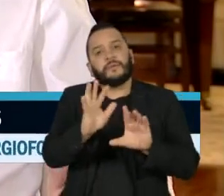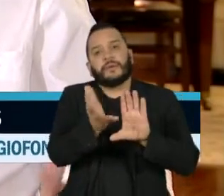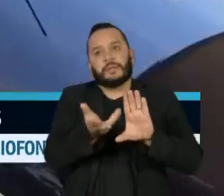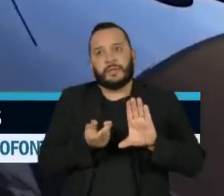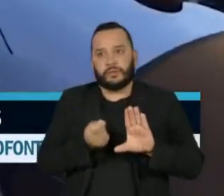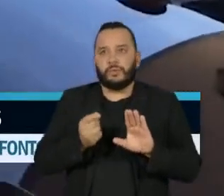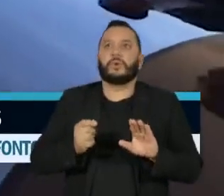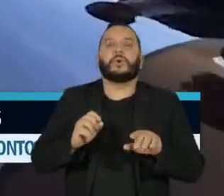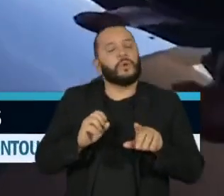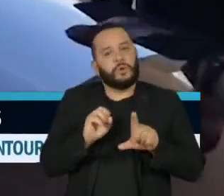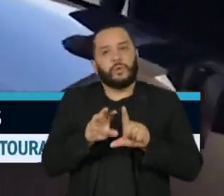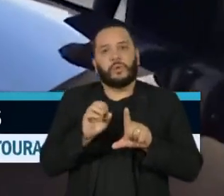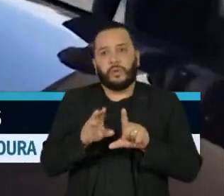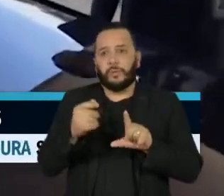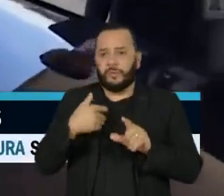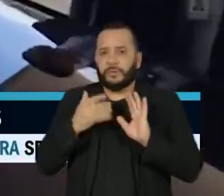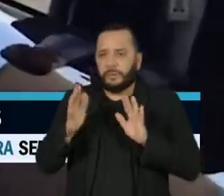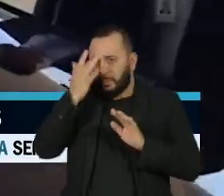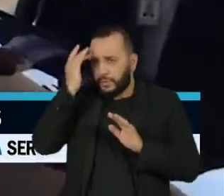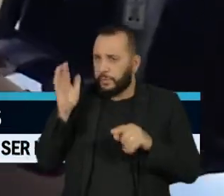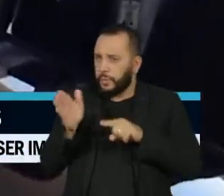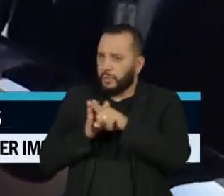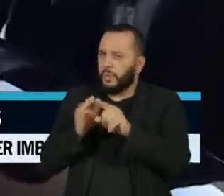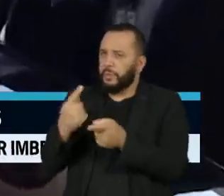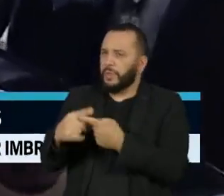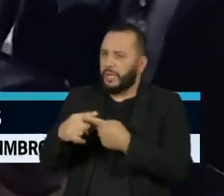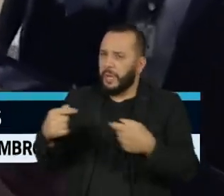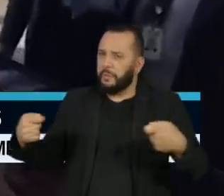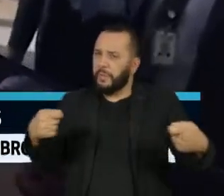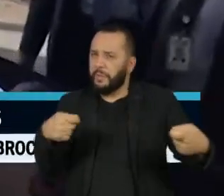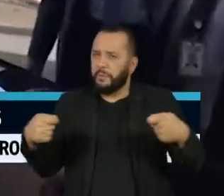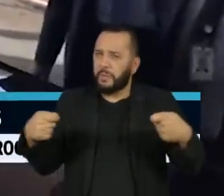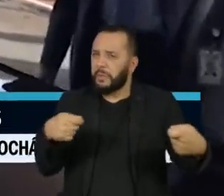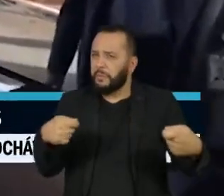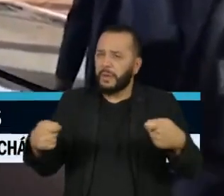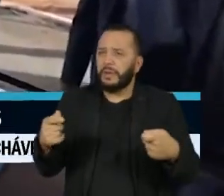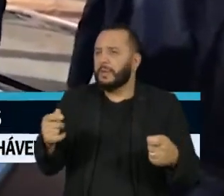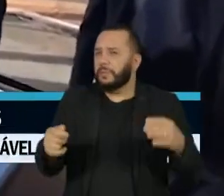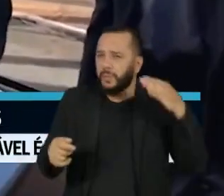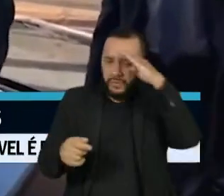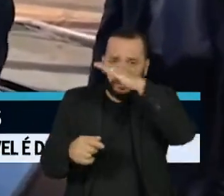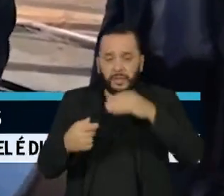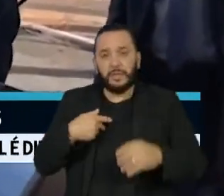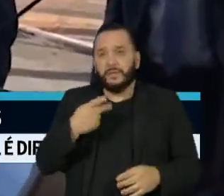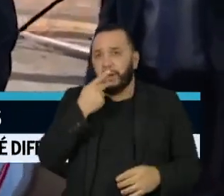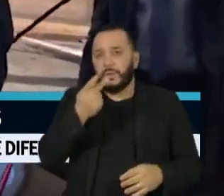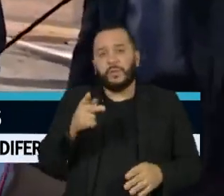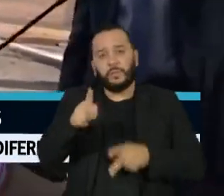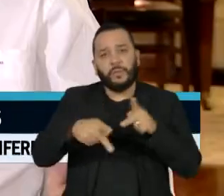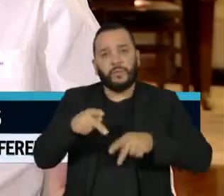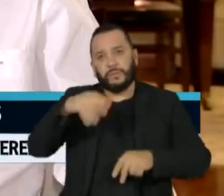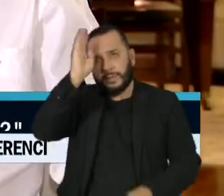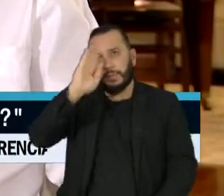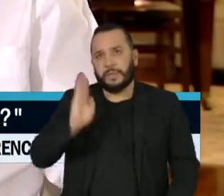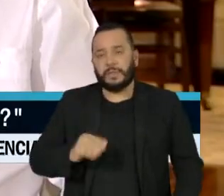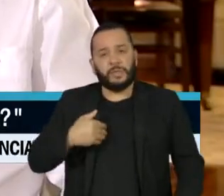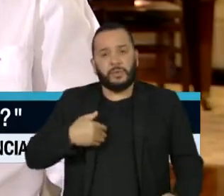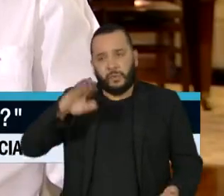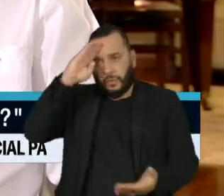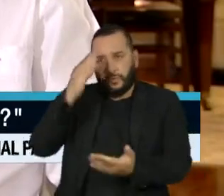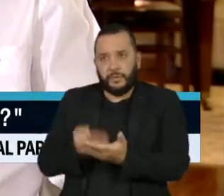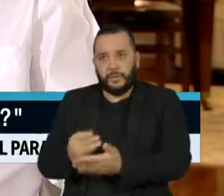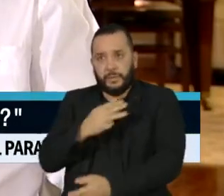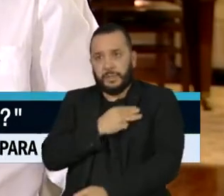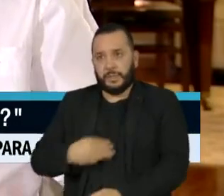divergências com o presidente em relação à condução da crise sanitária, disse que o brasileiro não sabia se confiava no ministro da